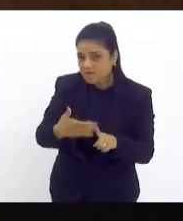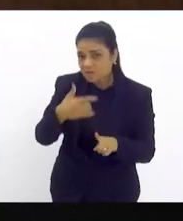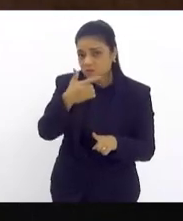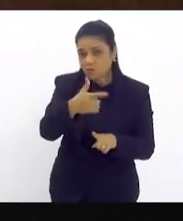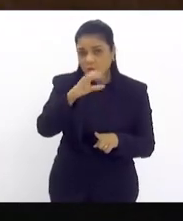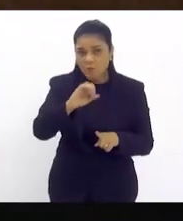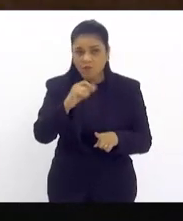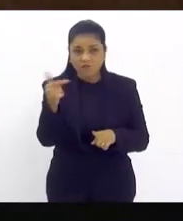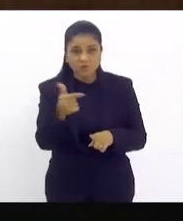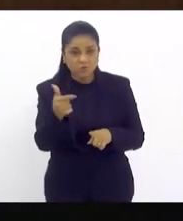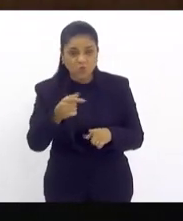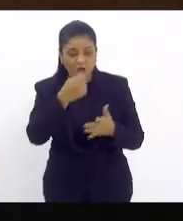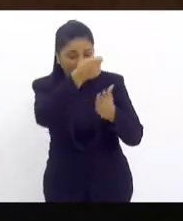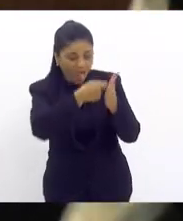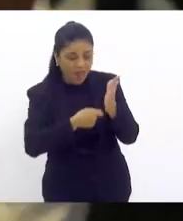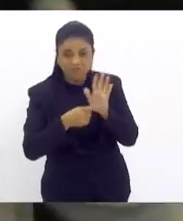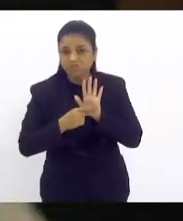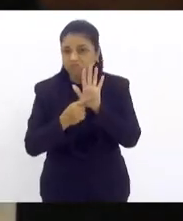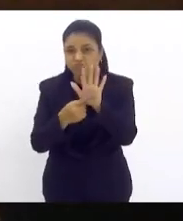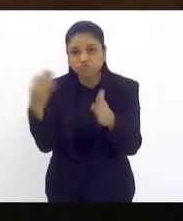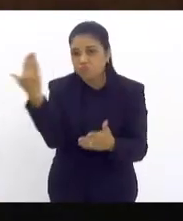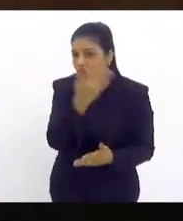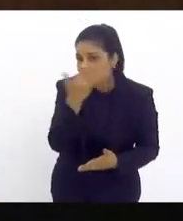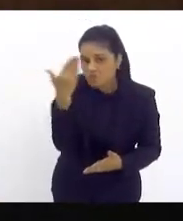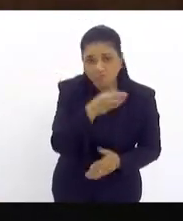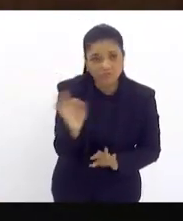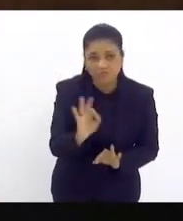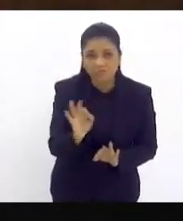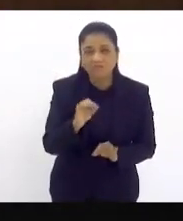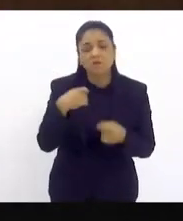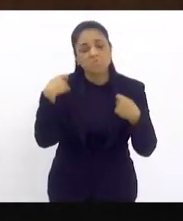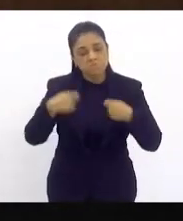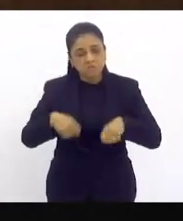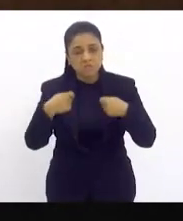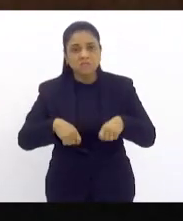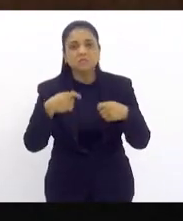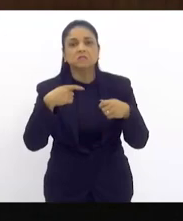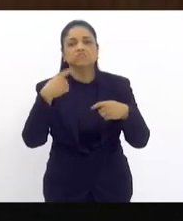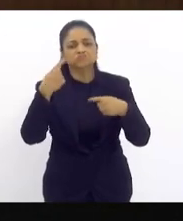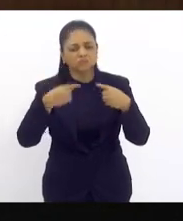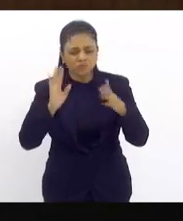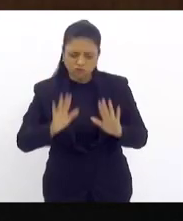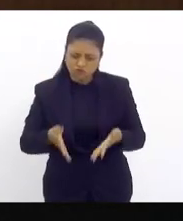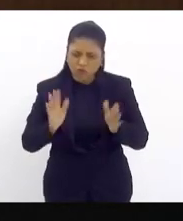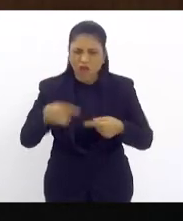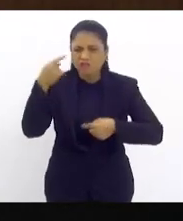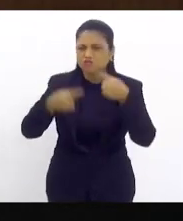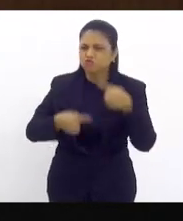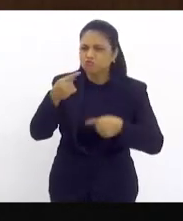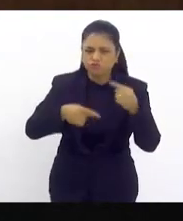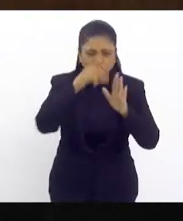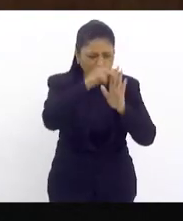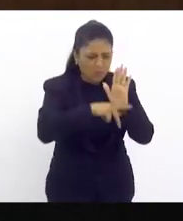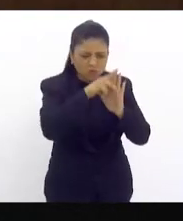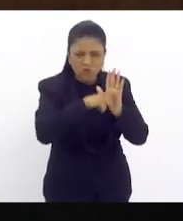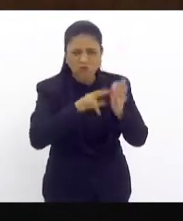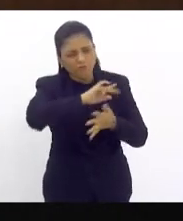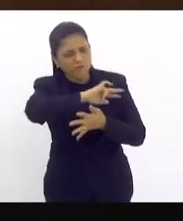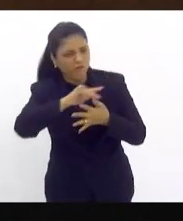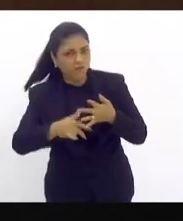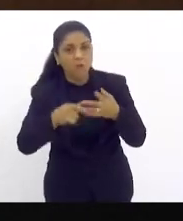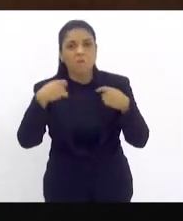apresentado relatório nenhum. Eu acho que é uma questão pertinente, presidente. A gente discute aqui vários projetos aqui nessa casa, mas tem determinadas questões que dizem